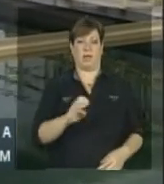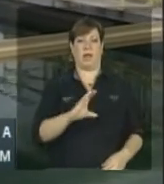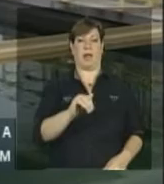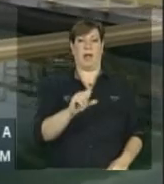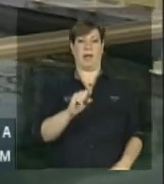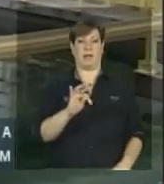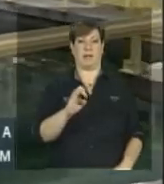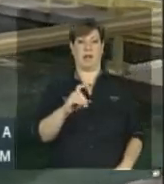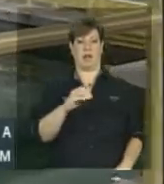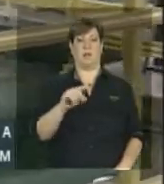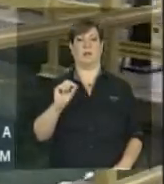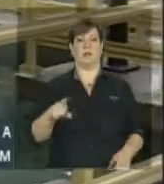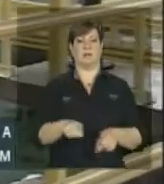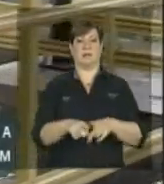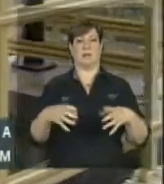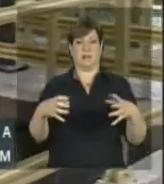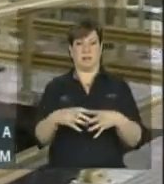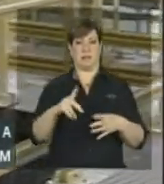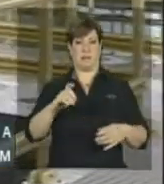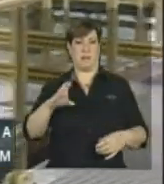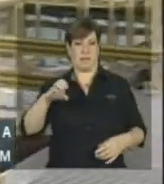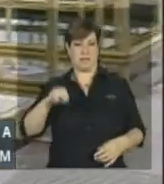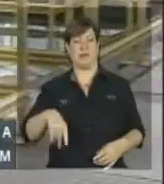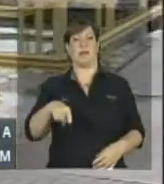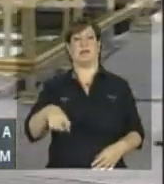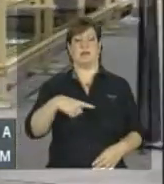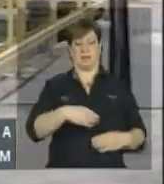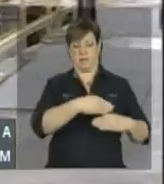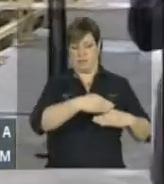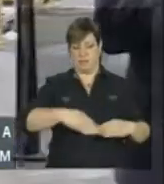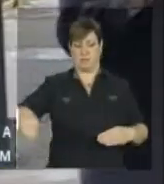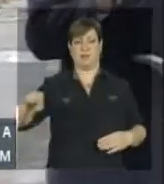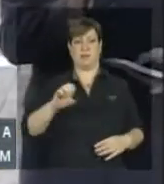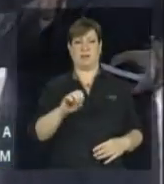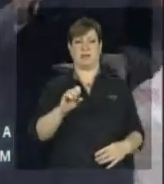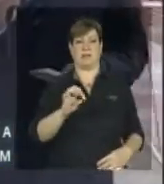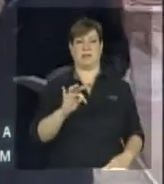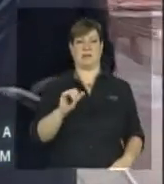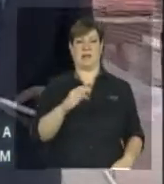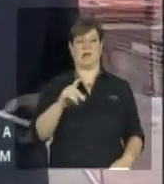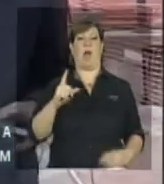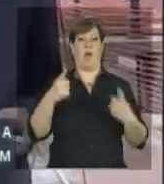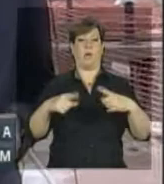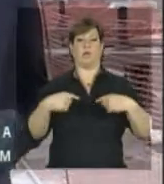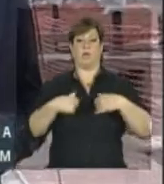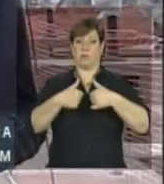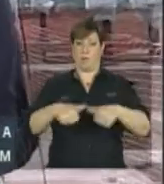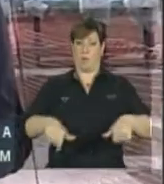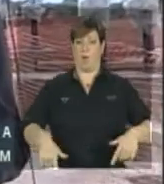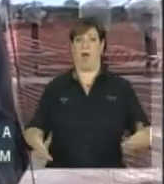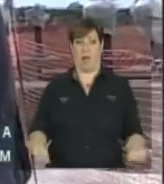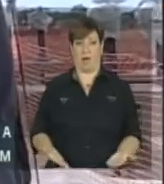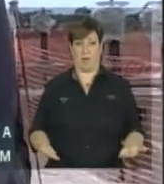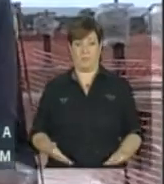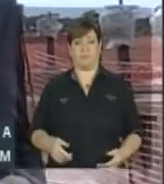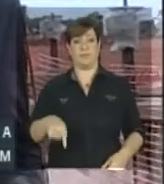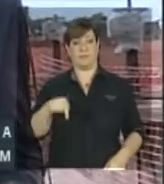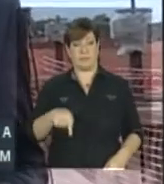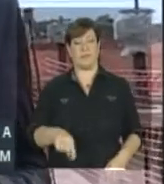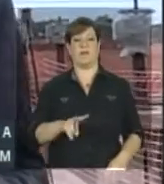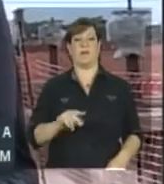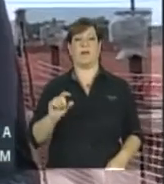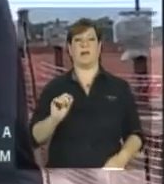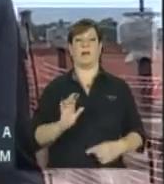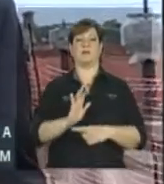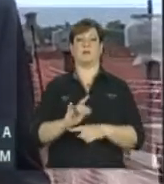porto de Pecém passa necessariamente por essa estação, onde eu estou localizado neste momento. Ela vai permitir também